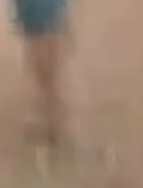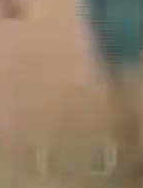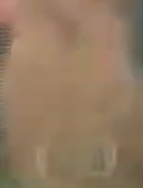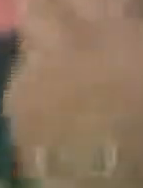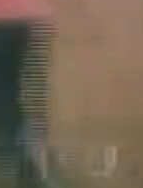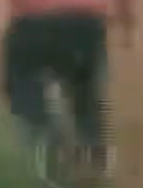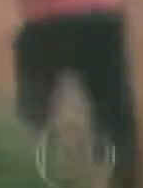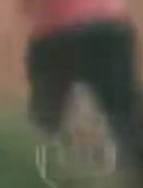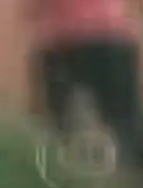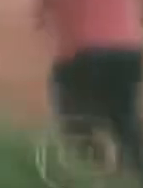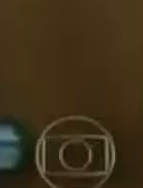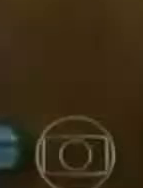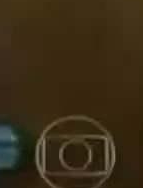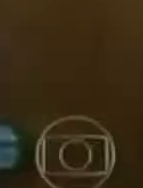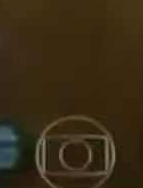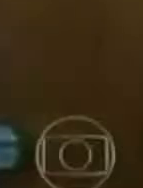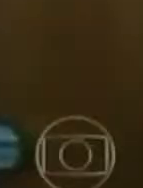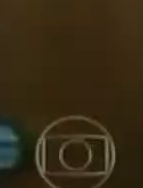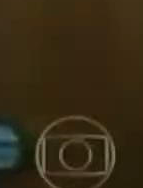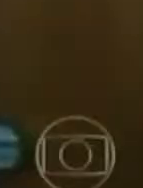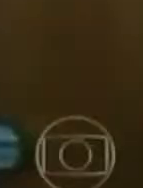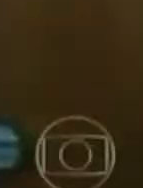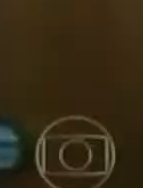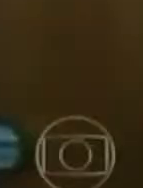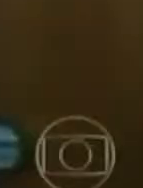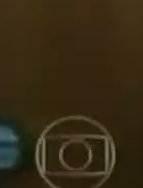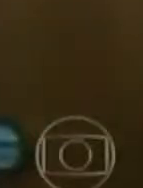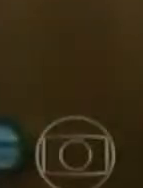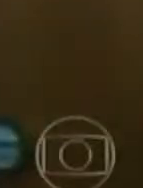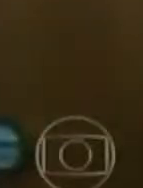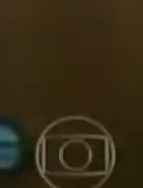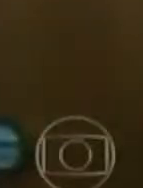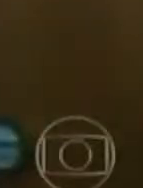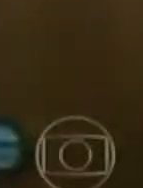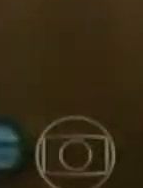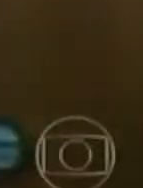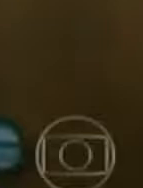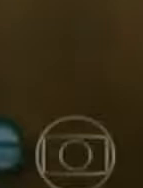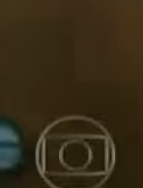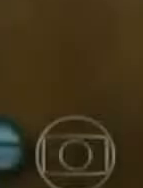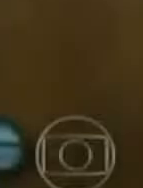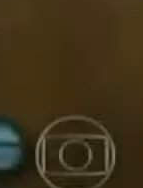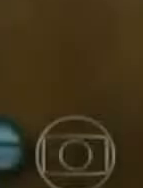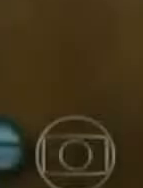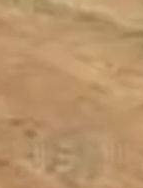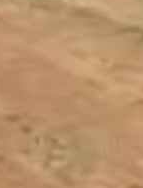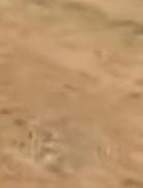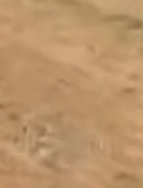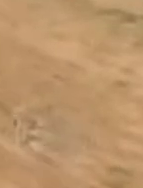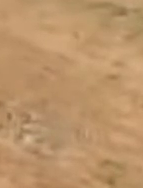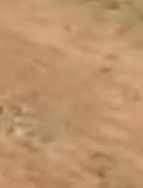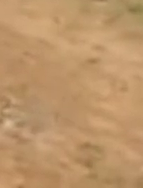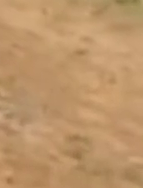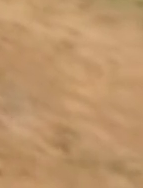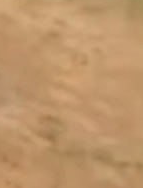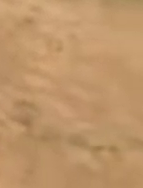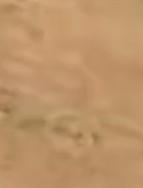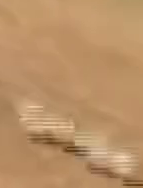de eles estarem hiperestimulados, muitas vezes por drogas, por cafeína, carmitina, que são drogas